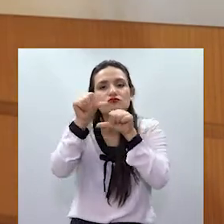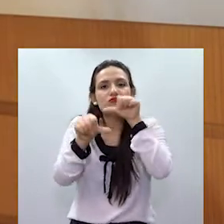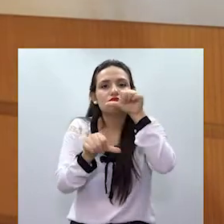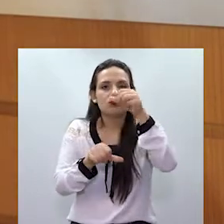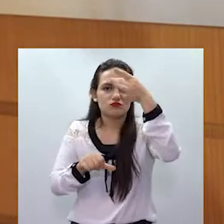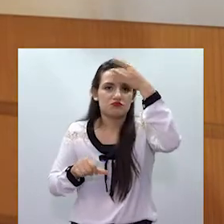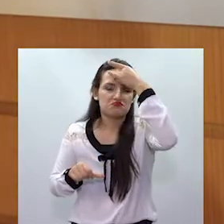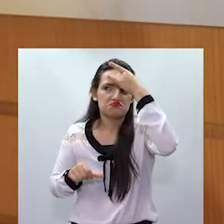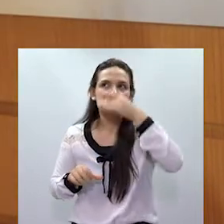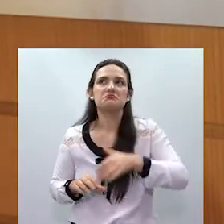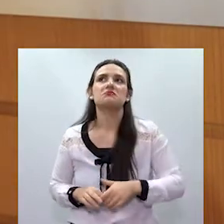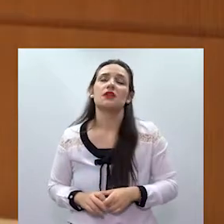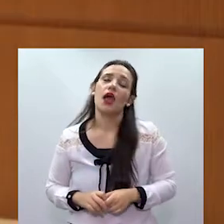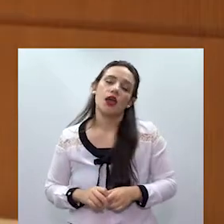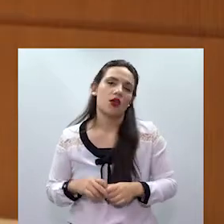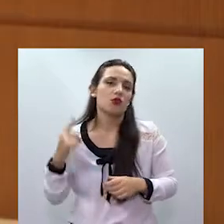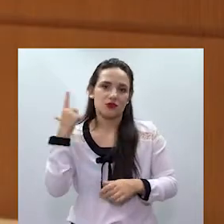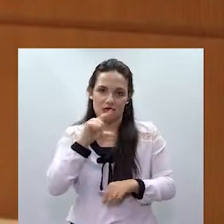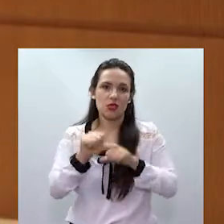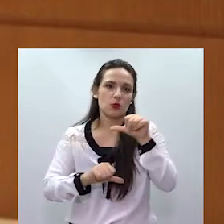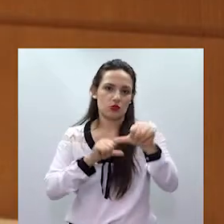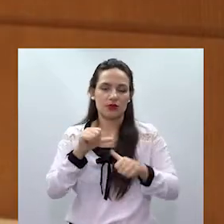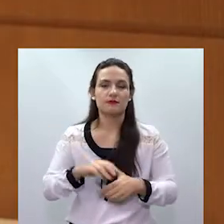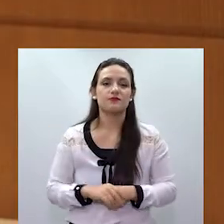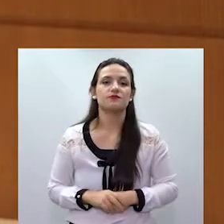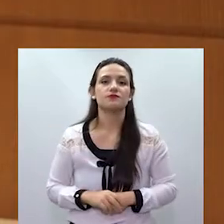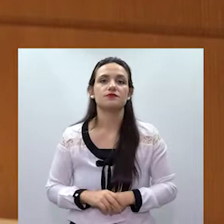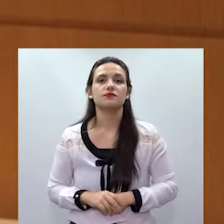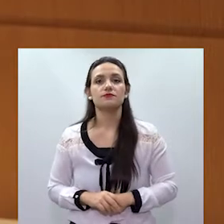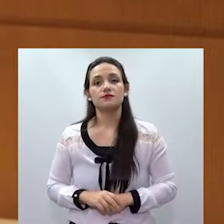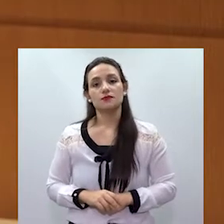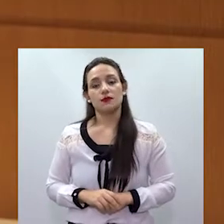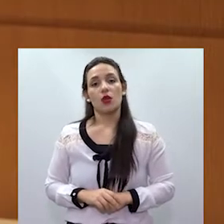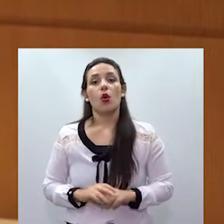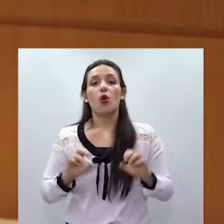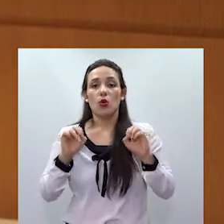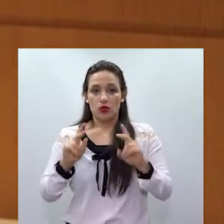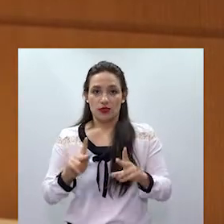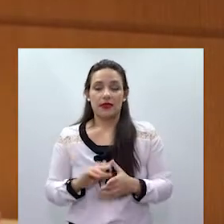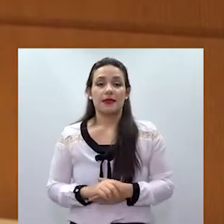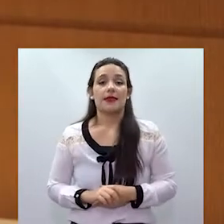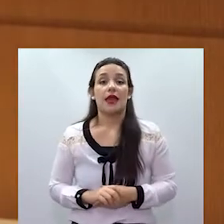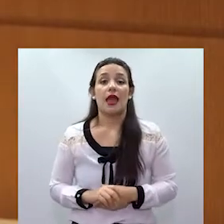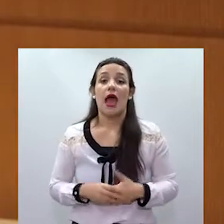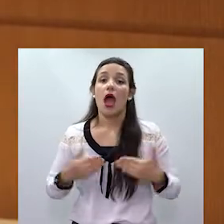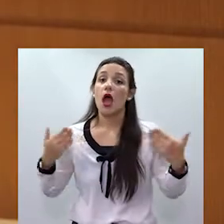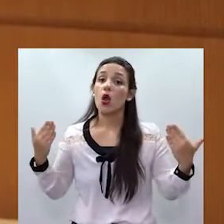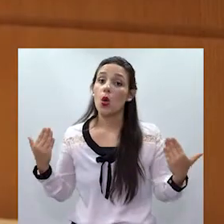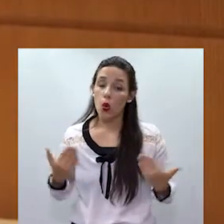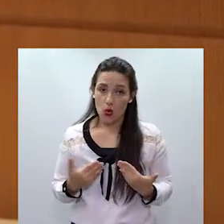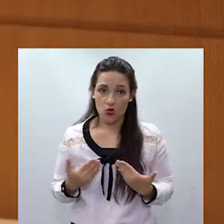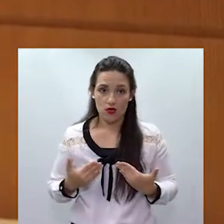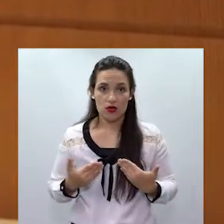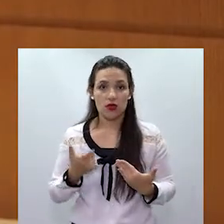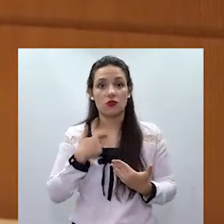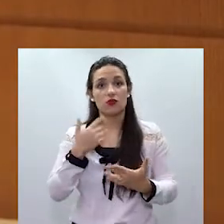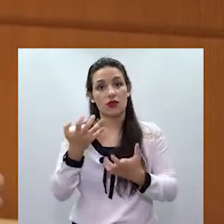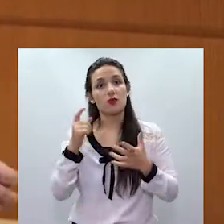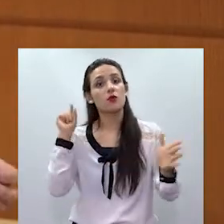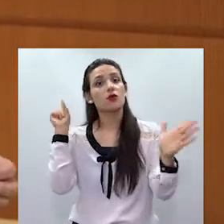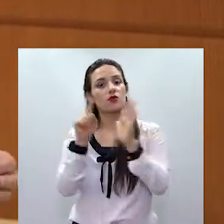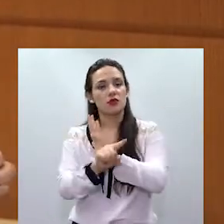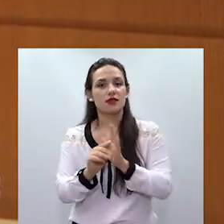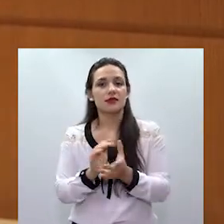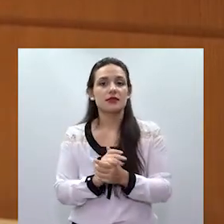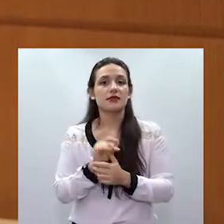nisso. A gente já falou, já tratou de algumas medidas aqui, mas quais medidas importantes foram tomadas para